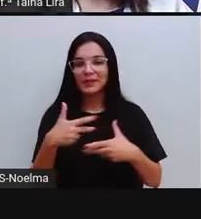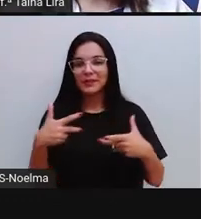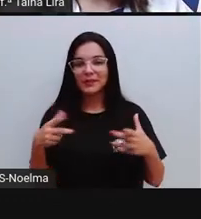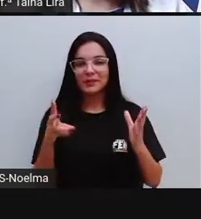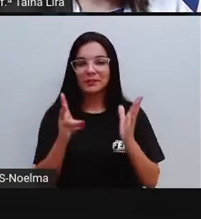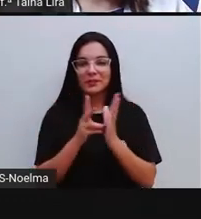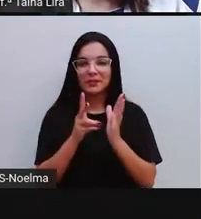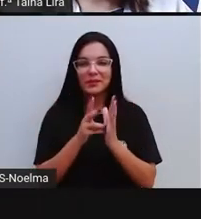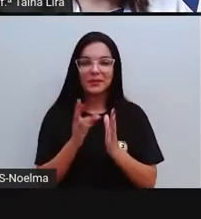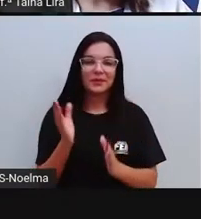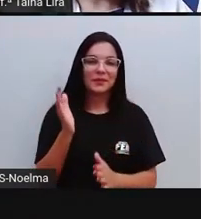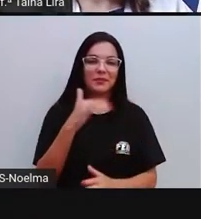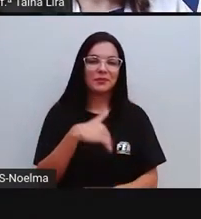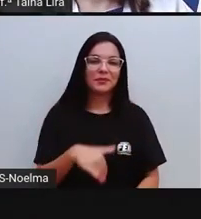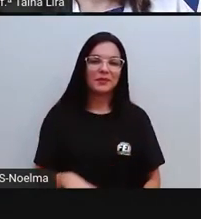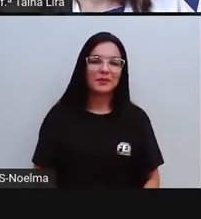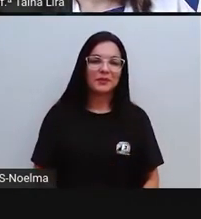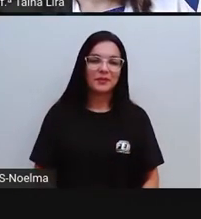Então, vamos começar?